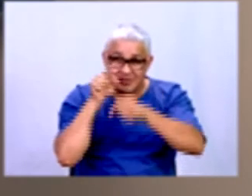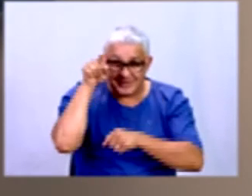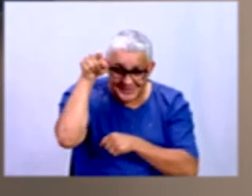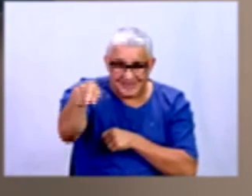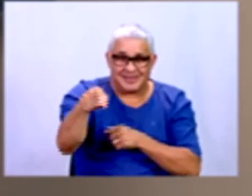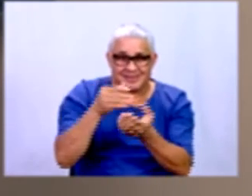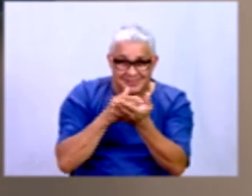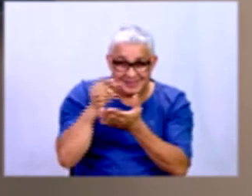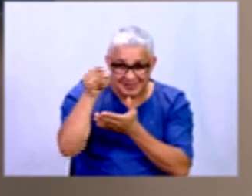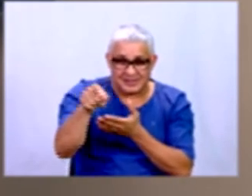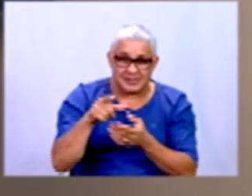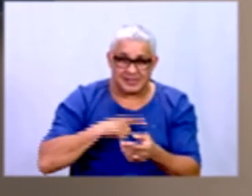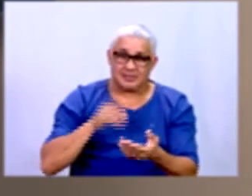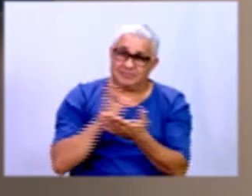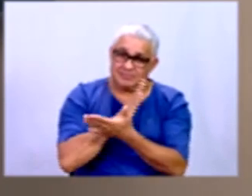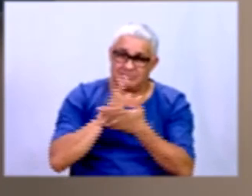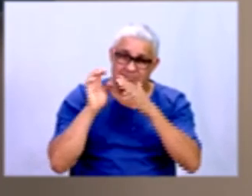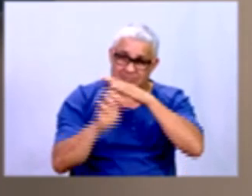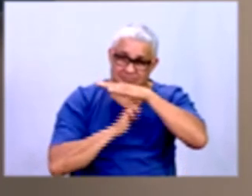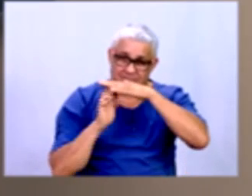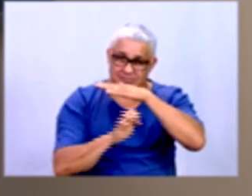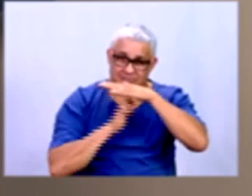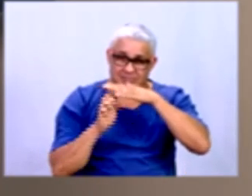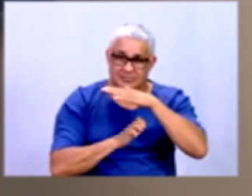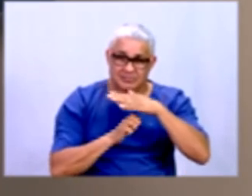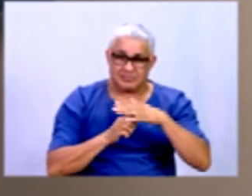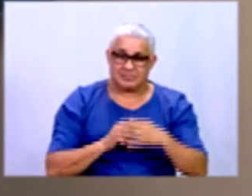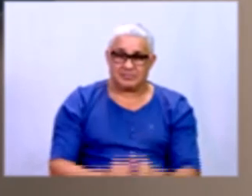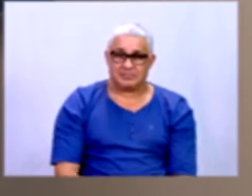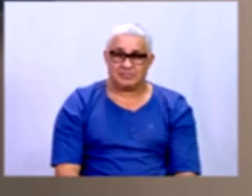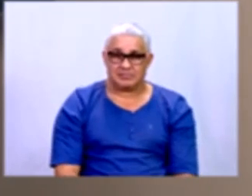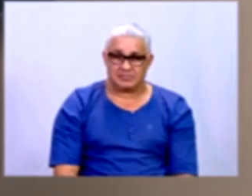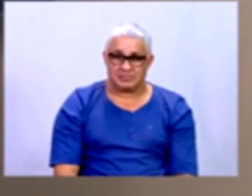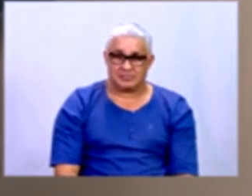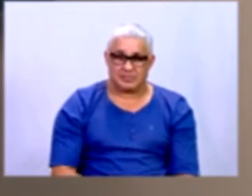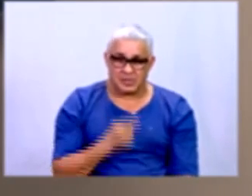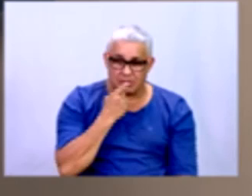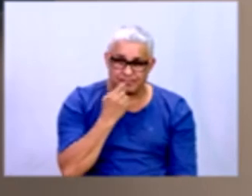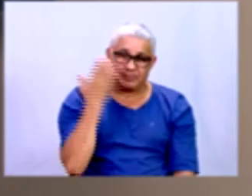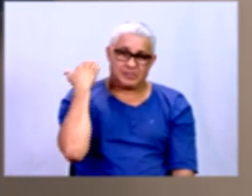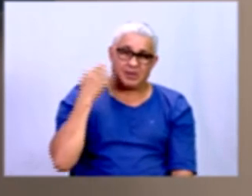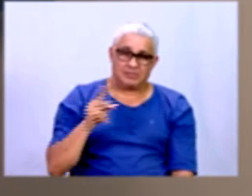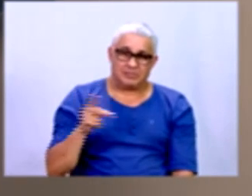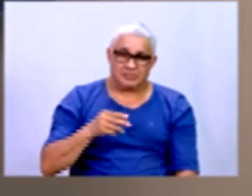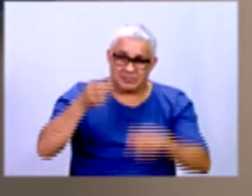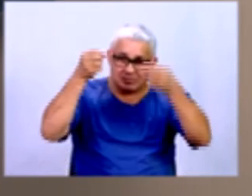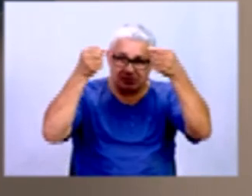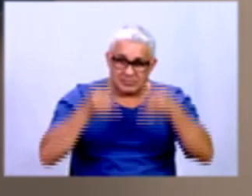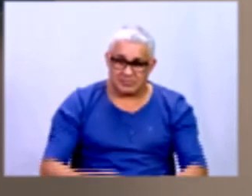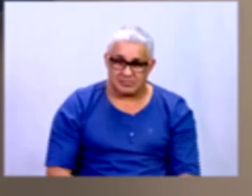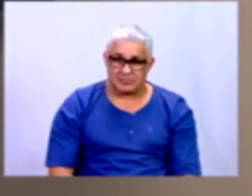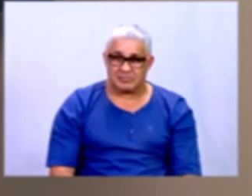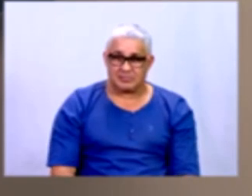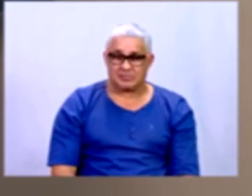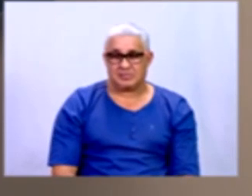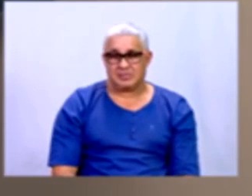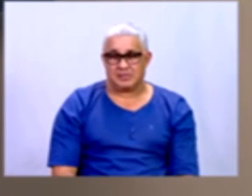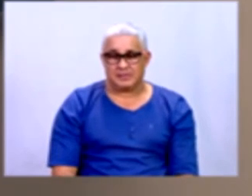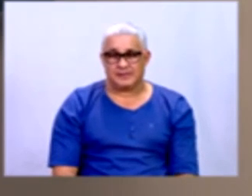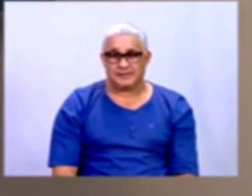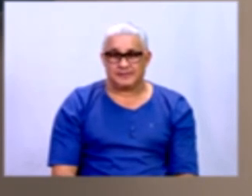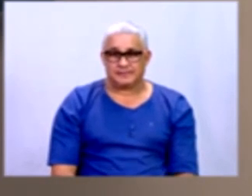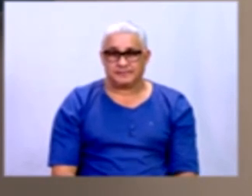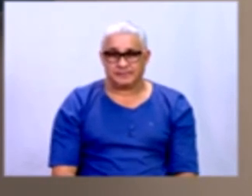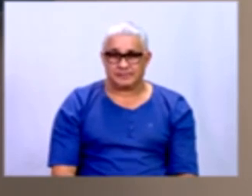tem muitas empresas que, o professor acabou de falar, que a gente está, até mesmo para